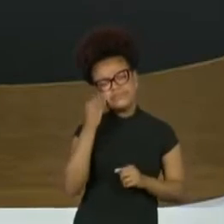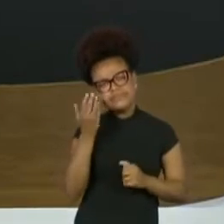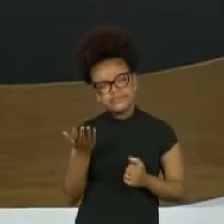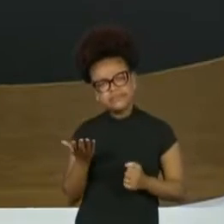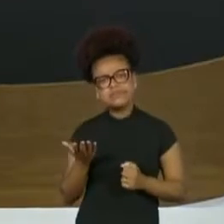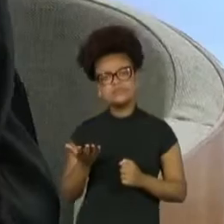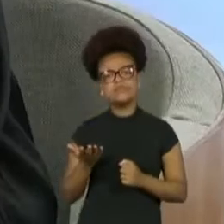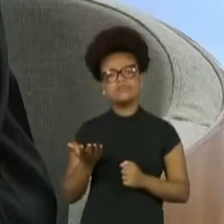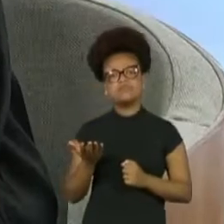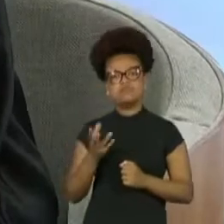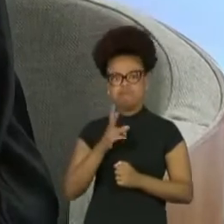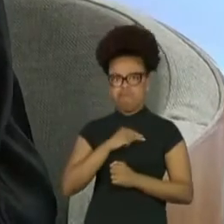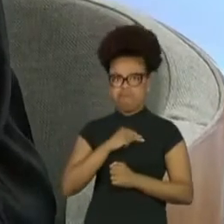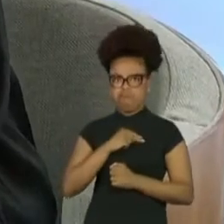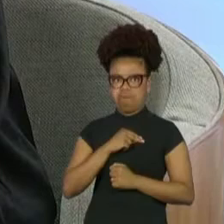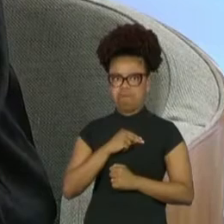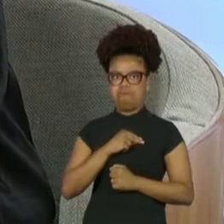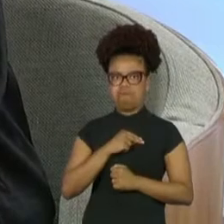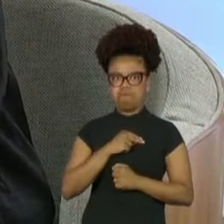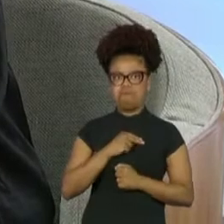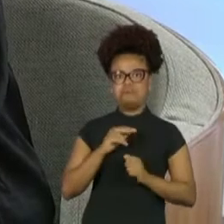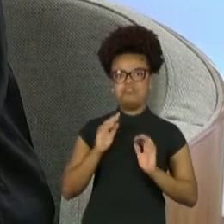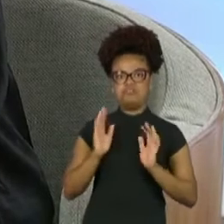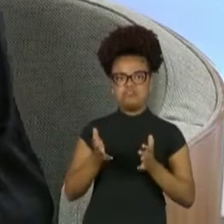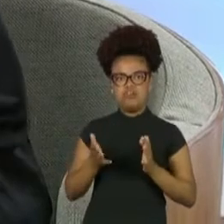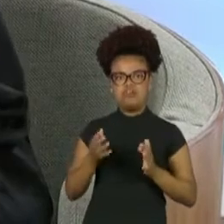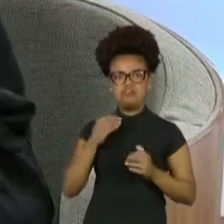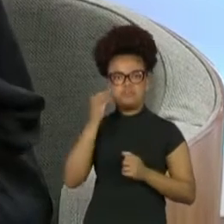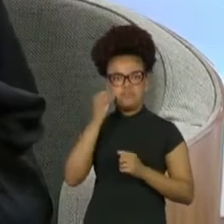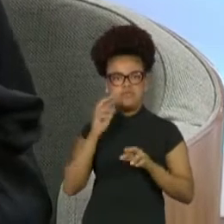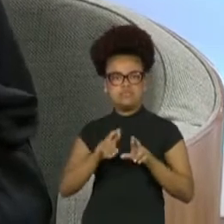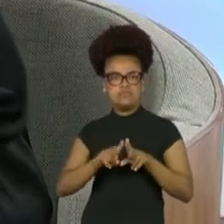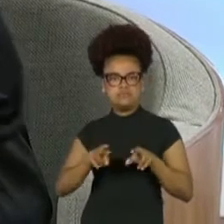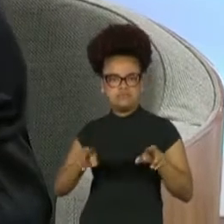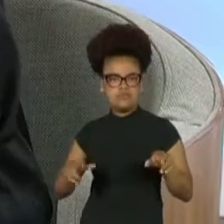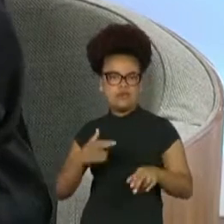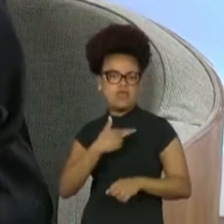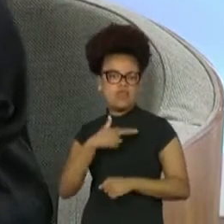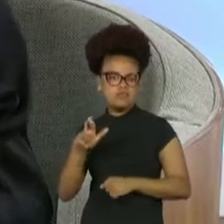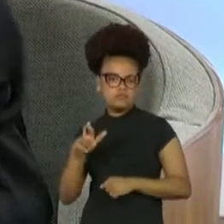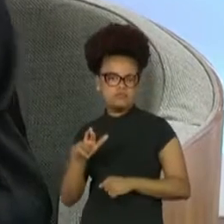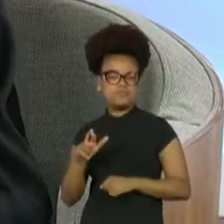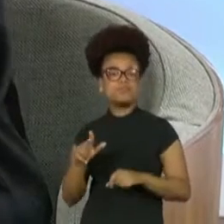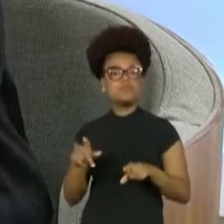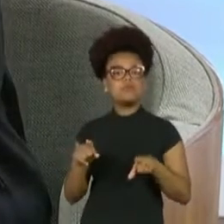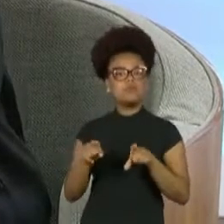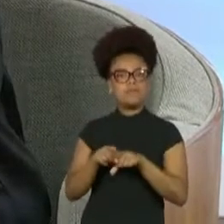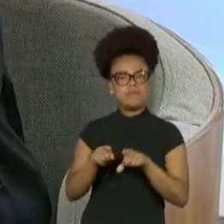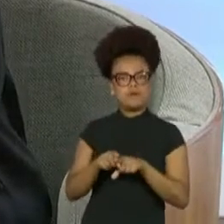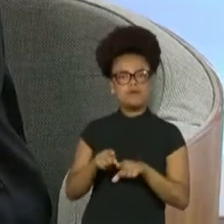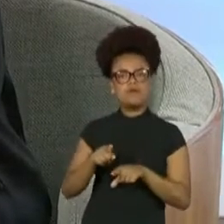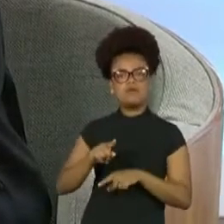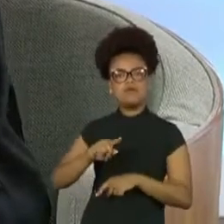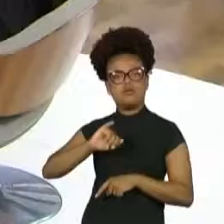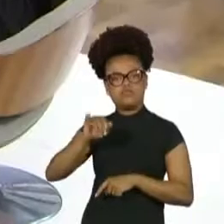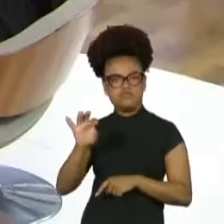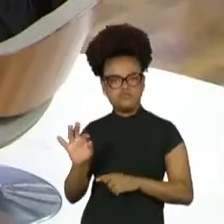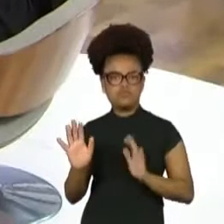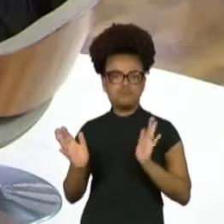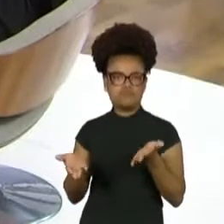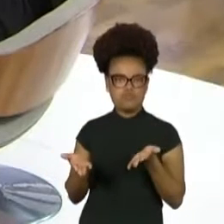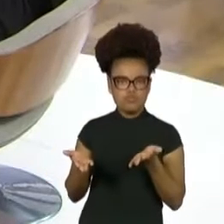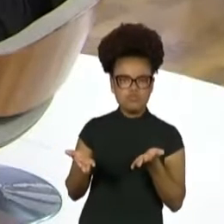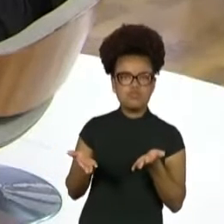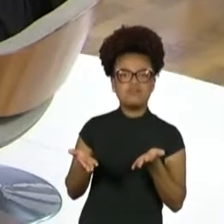Ecumênica. Eu já passei por todas. Já fui até testemunha de Jeová. Jura? Gente, Que